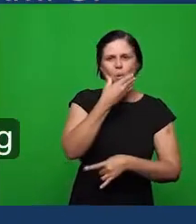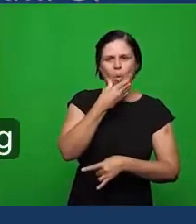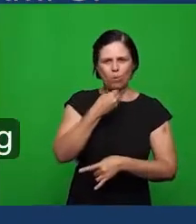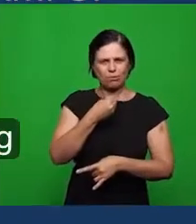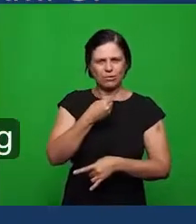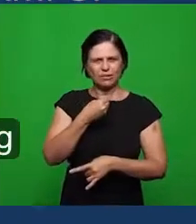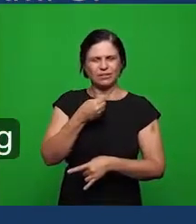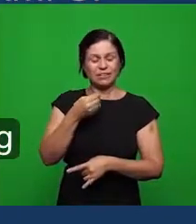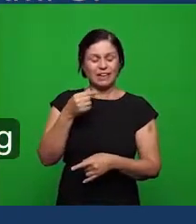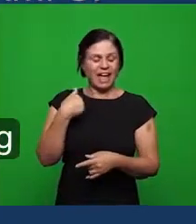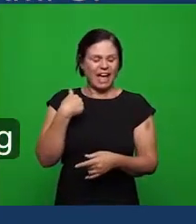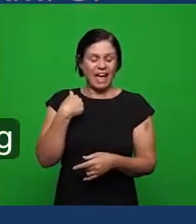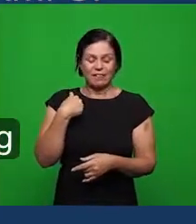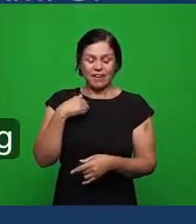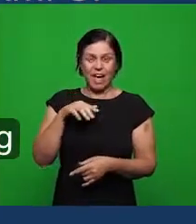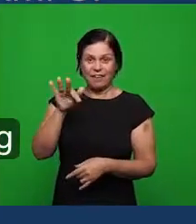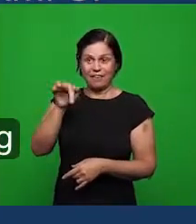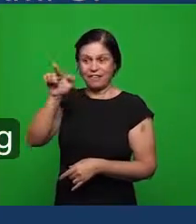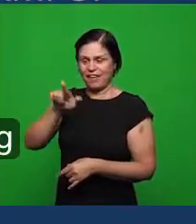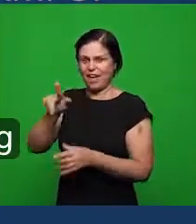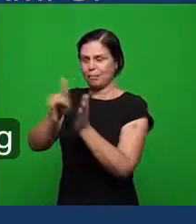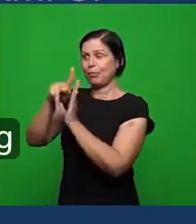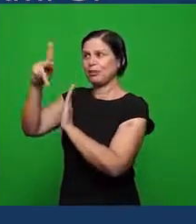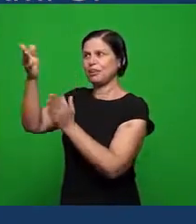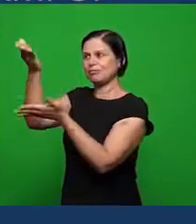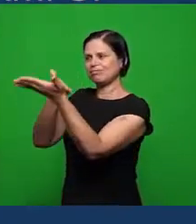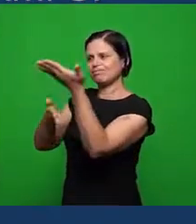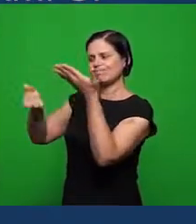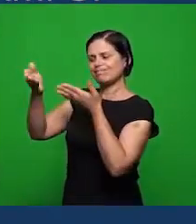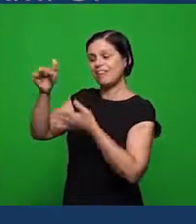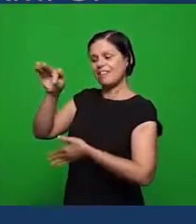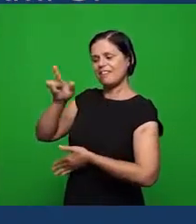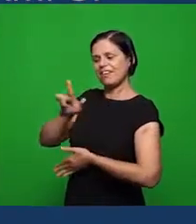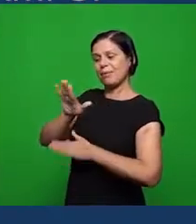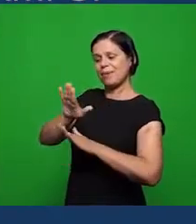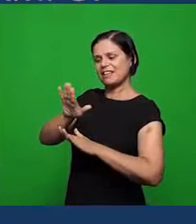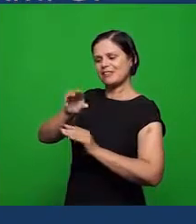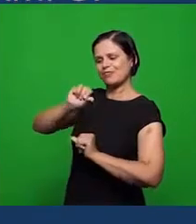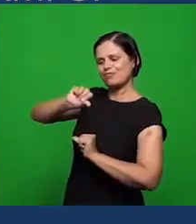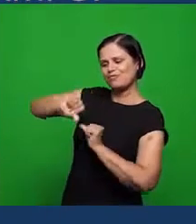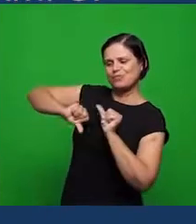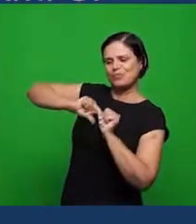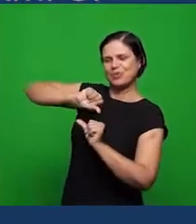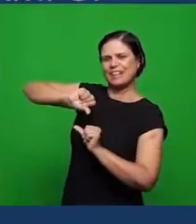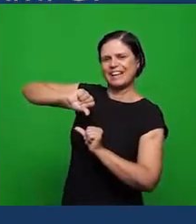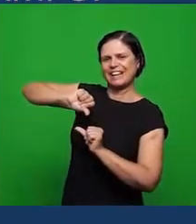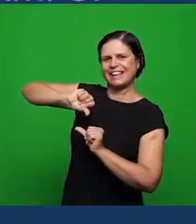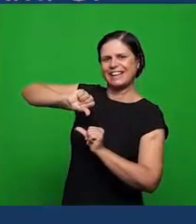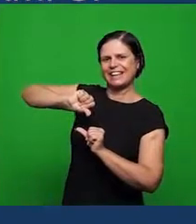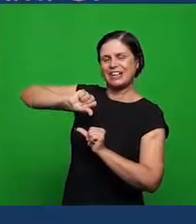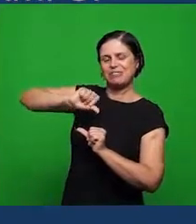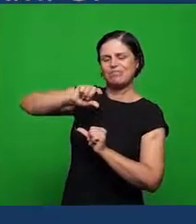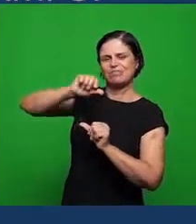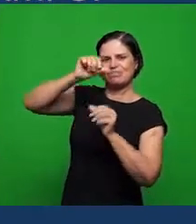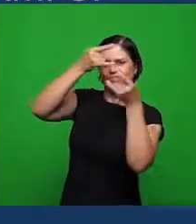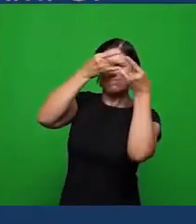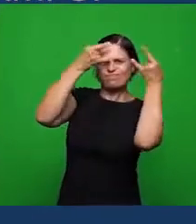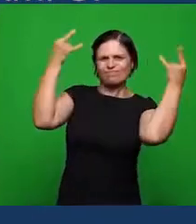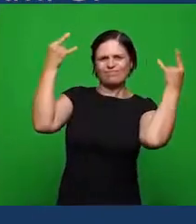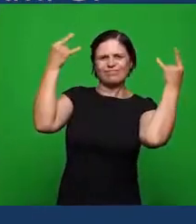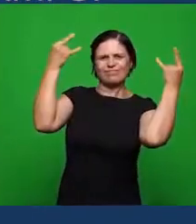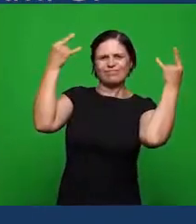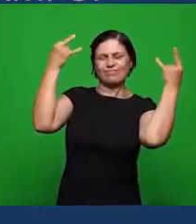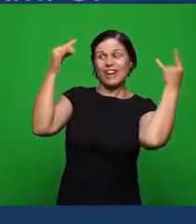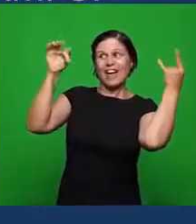é do Senhor a fé vem de Deus eu vou trazer para o meu campo e quando o homem fez isso ele transformou aquilo que era